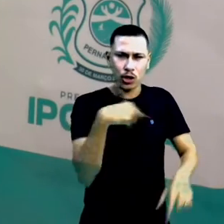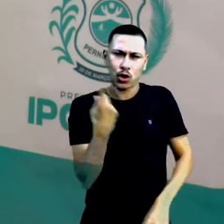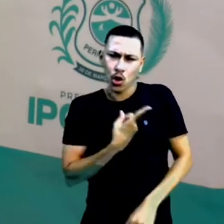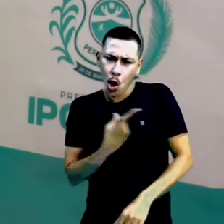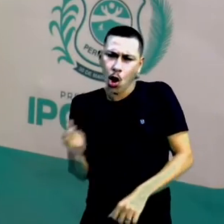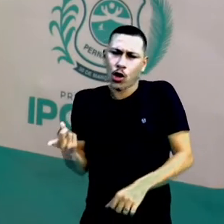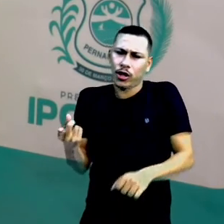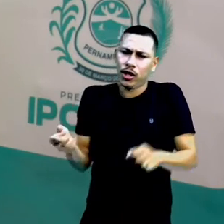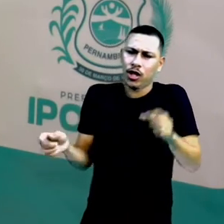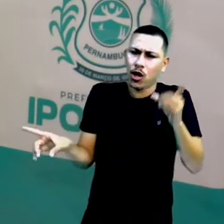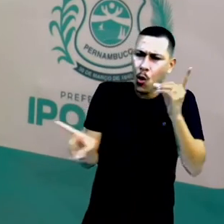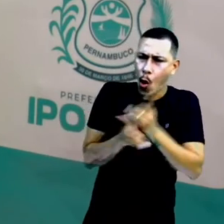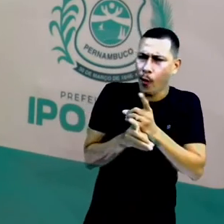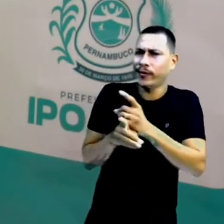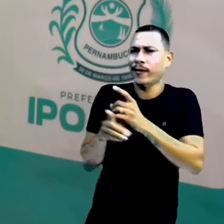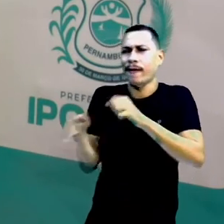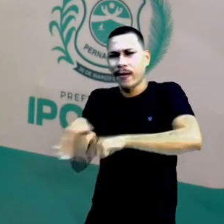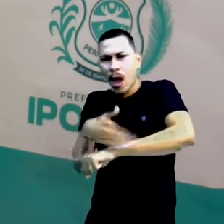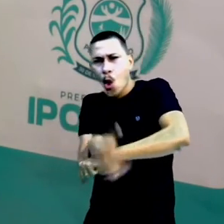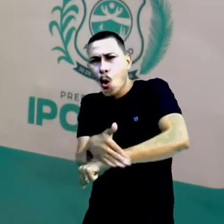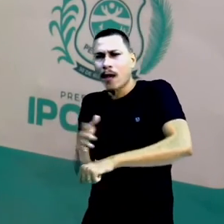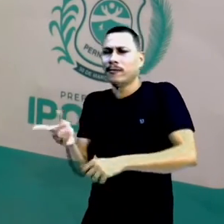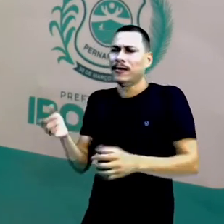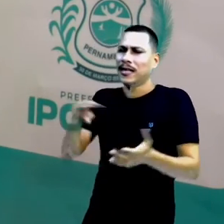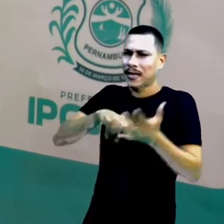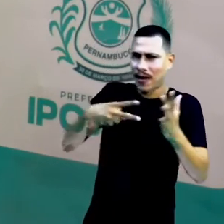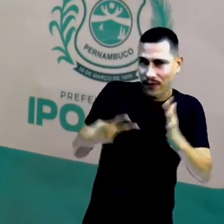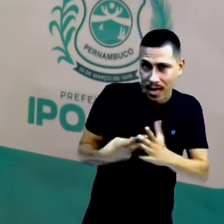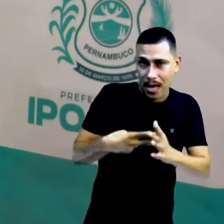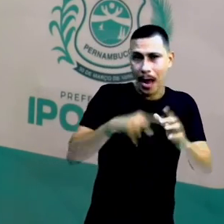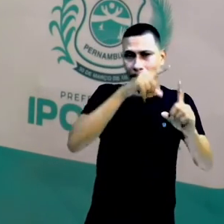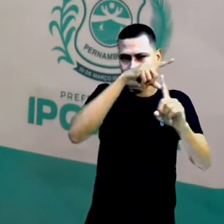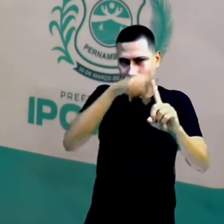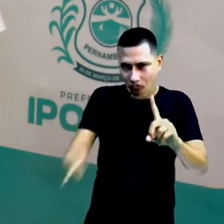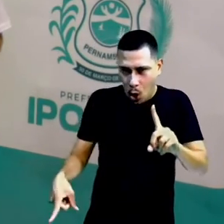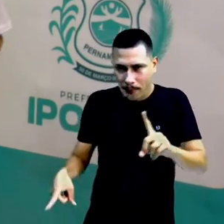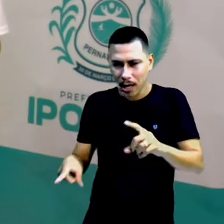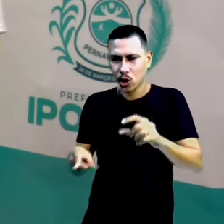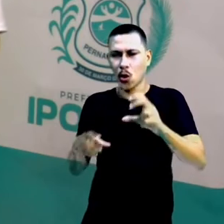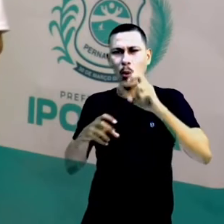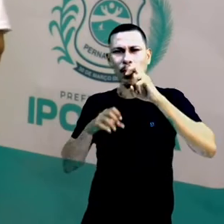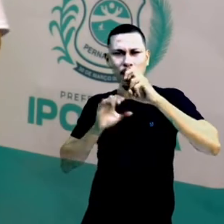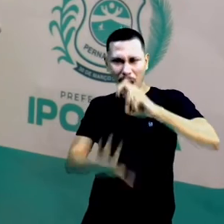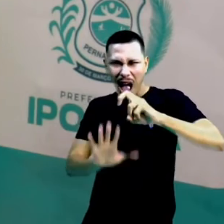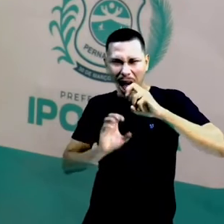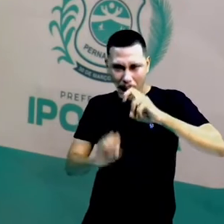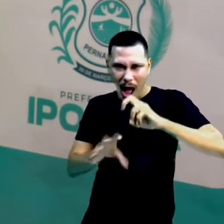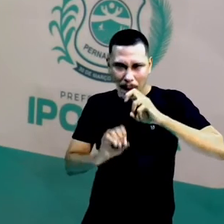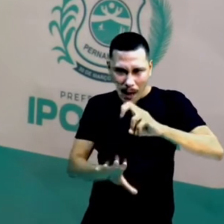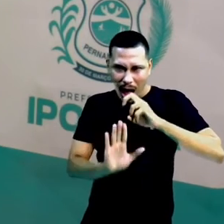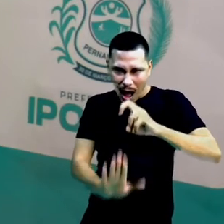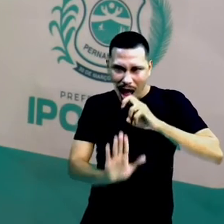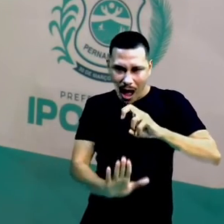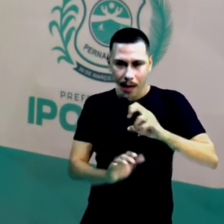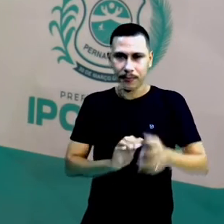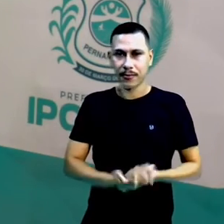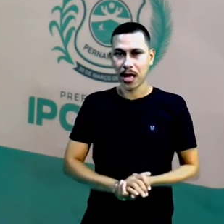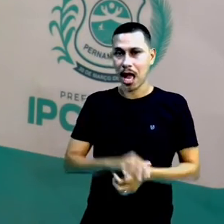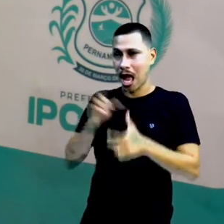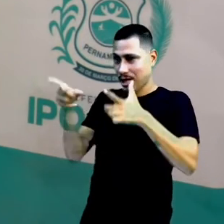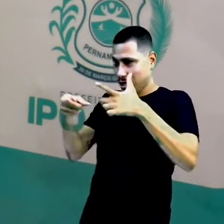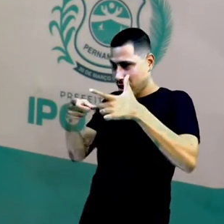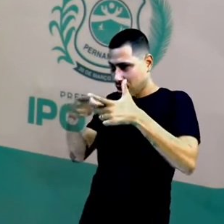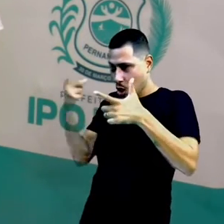proibido buzinar, ok? A segunda imagem é um espaço reservado